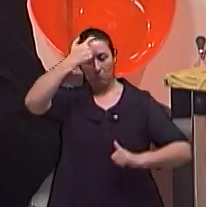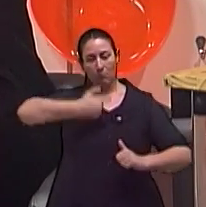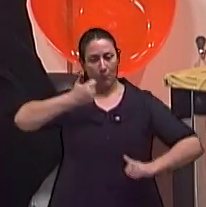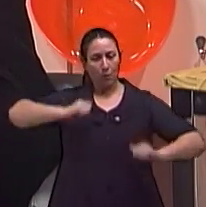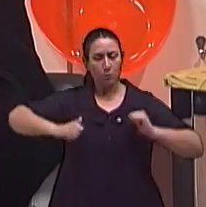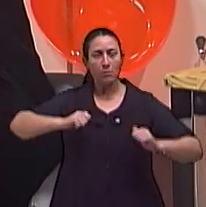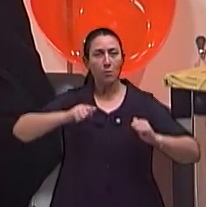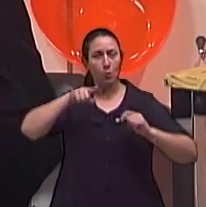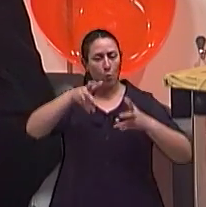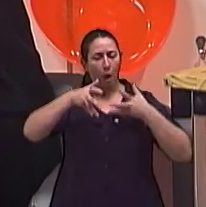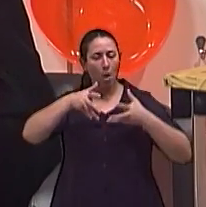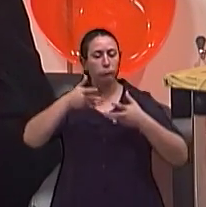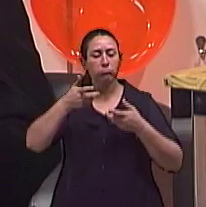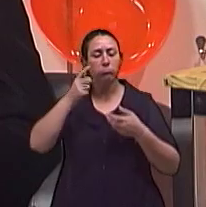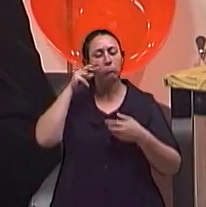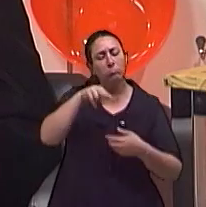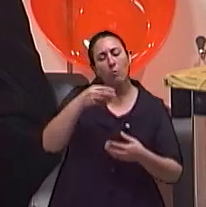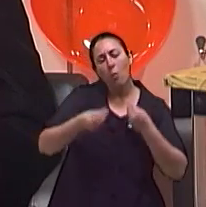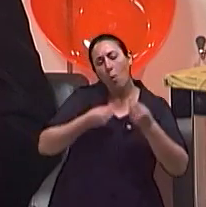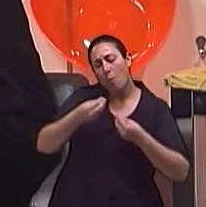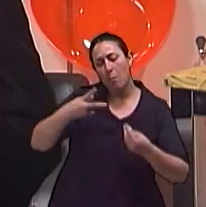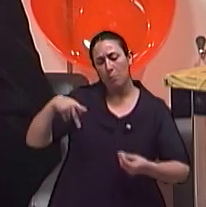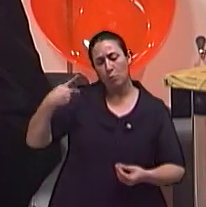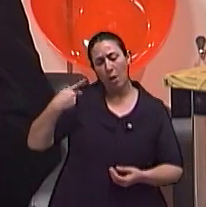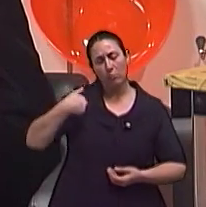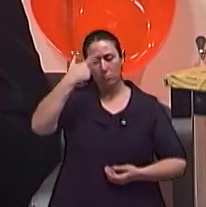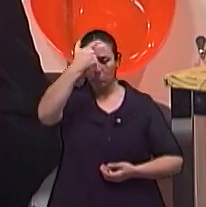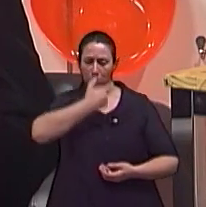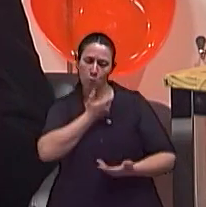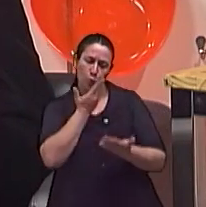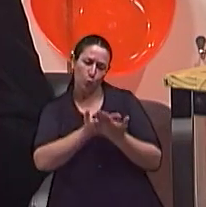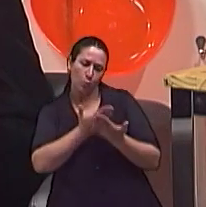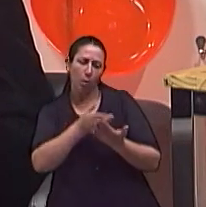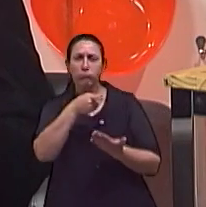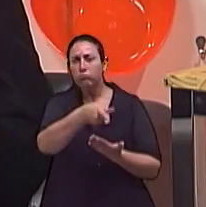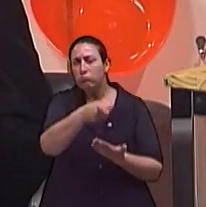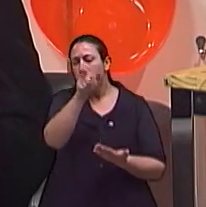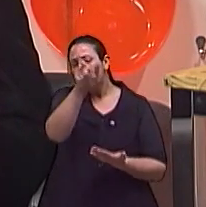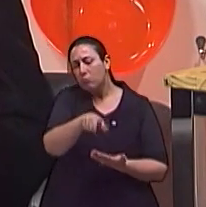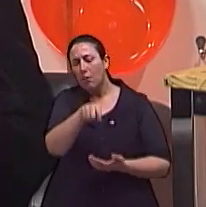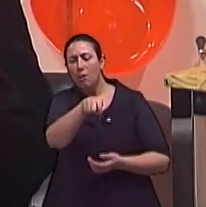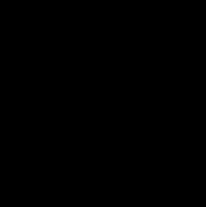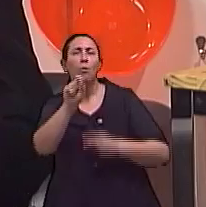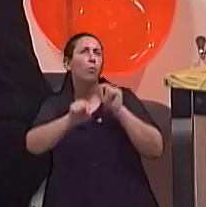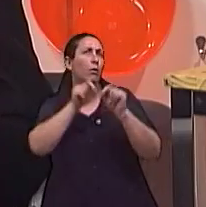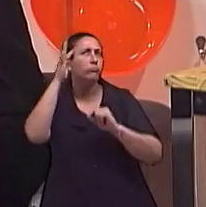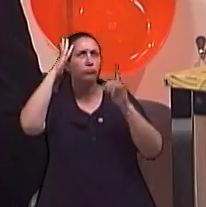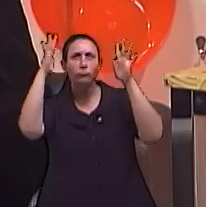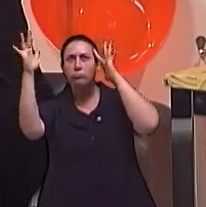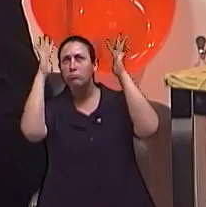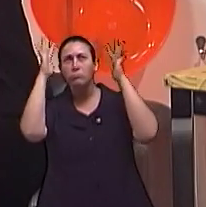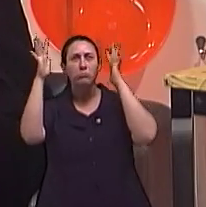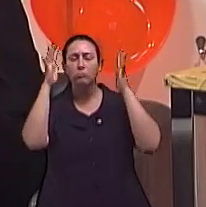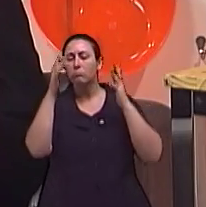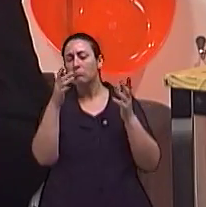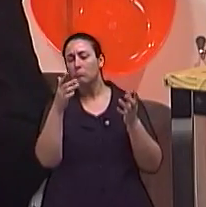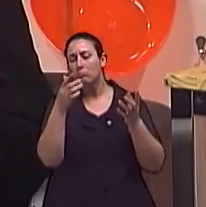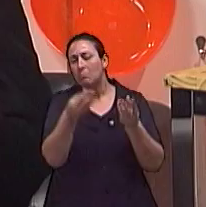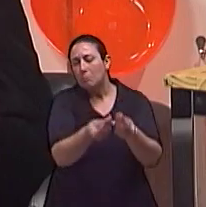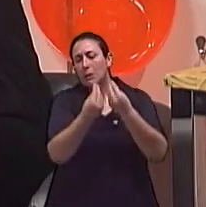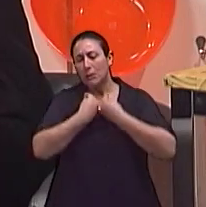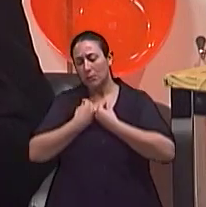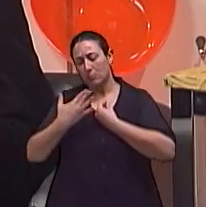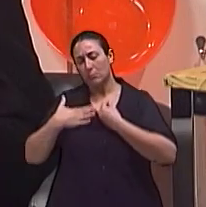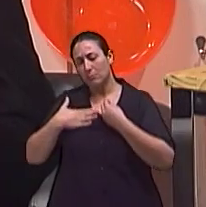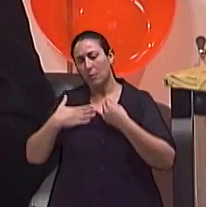desenvolver um estudo da personalidade, daquela personagem, imaginar condições que levaram aquela personagem a ser